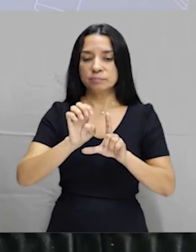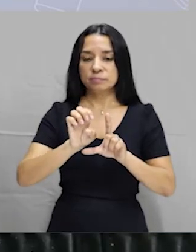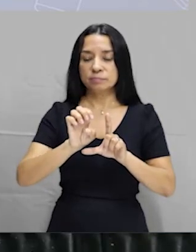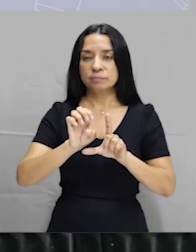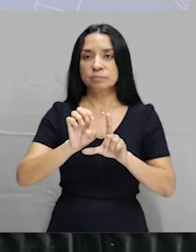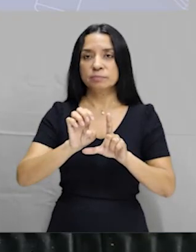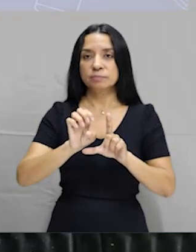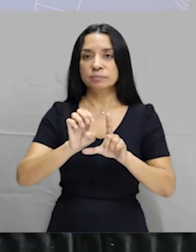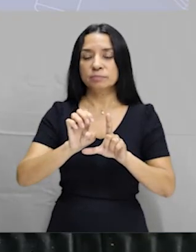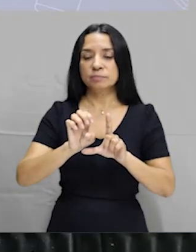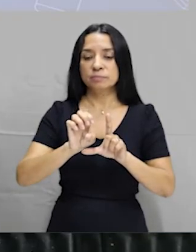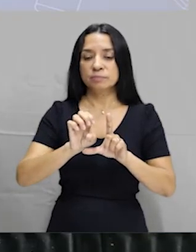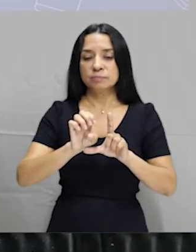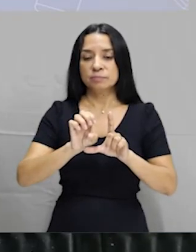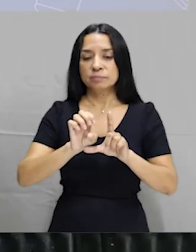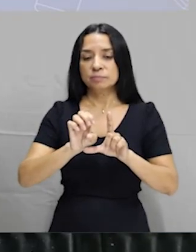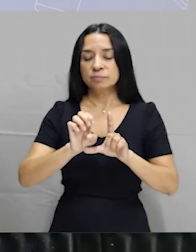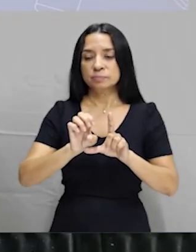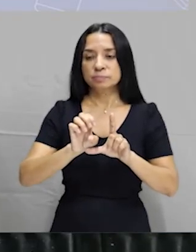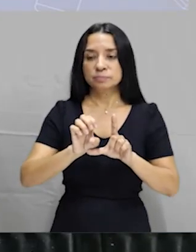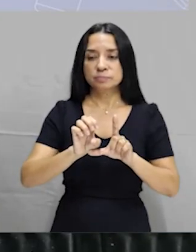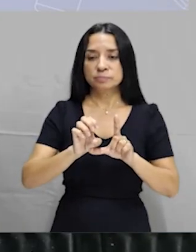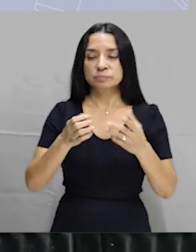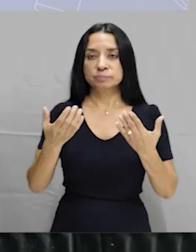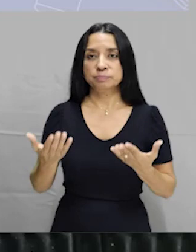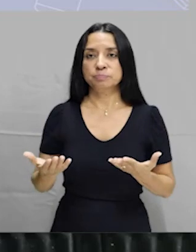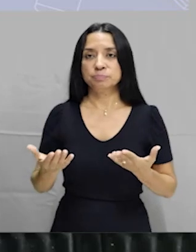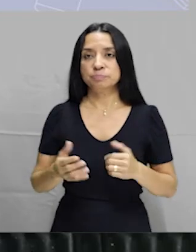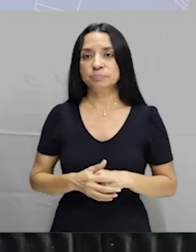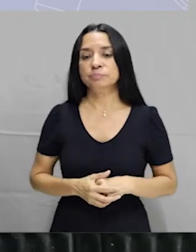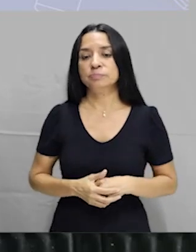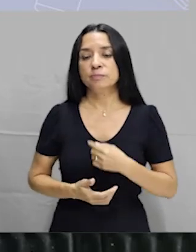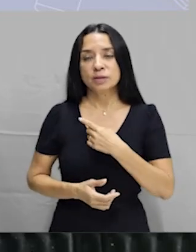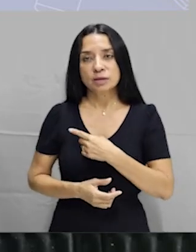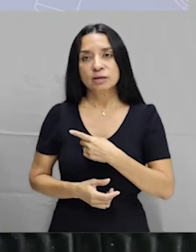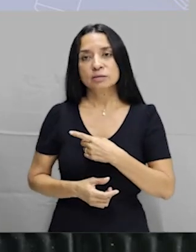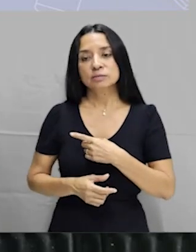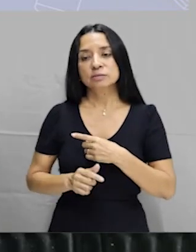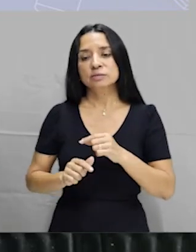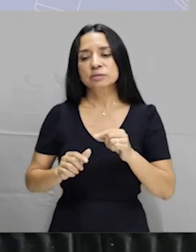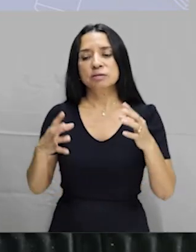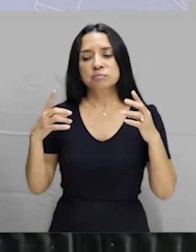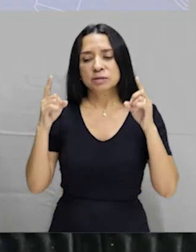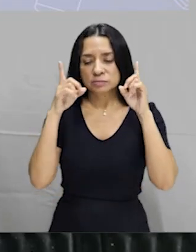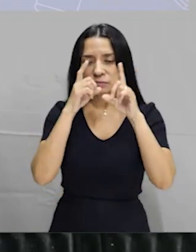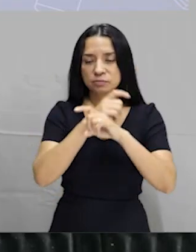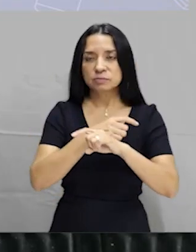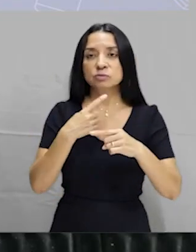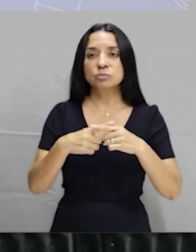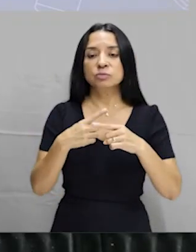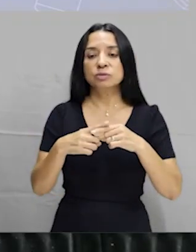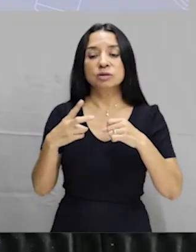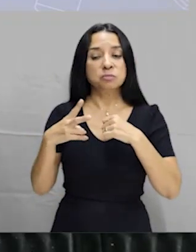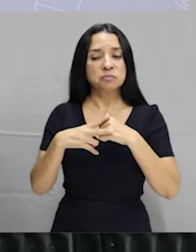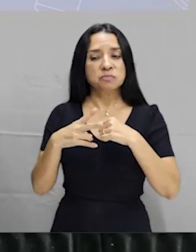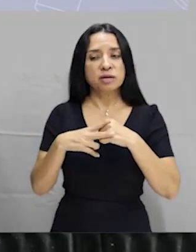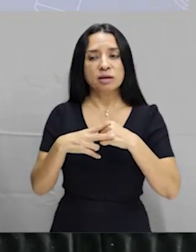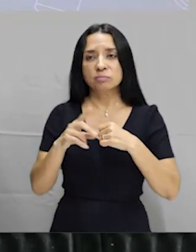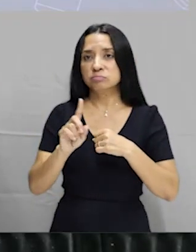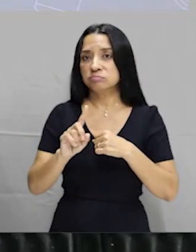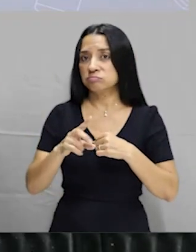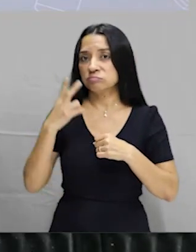ou sostuvieren, tá? Aqui dá um pouquinho mais de trabalho, porque esse é um verbo que não é muito comum.